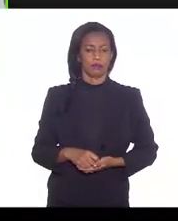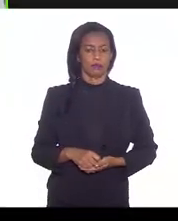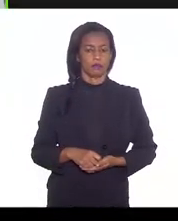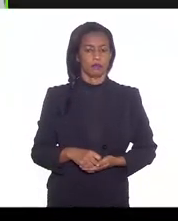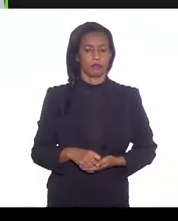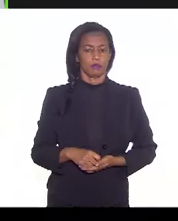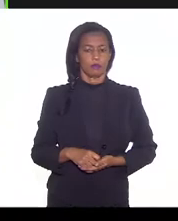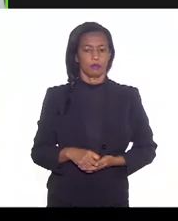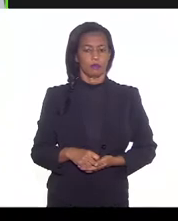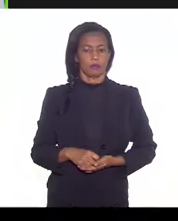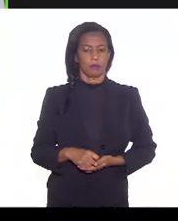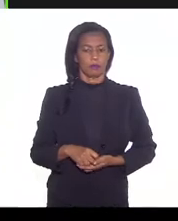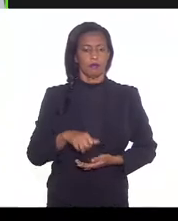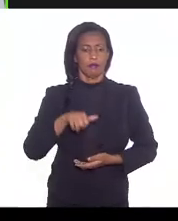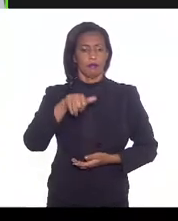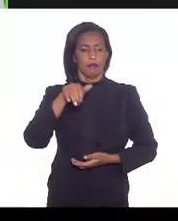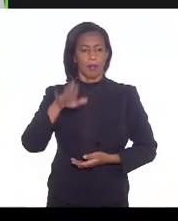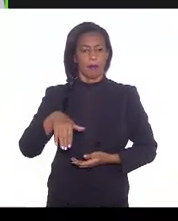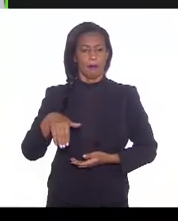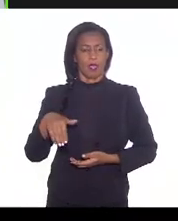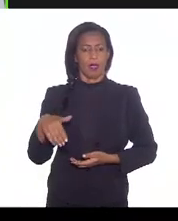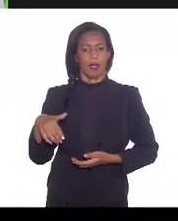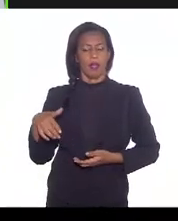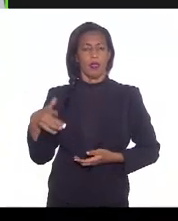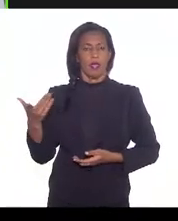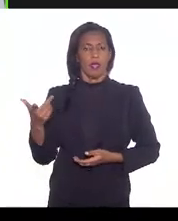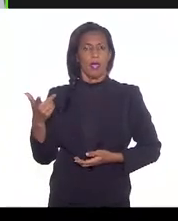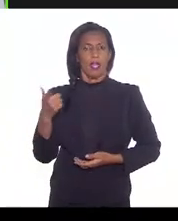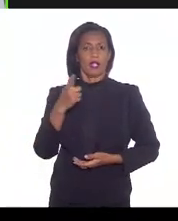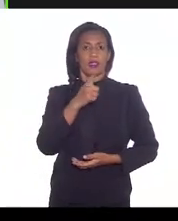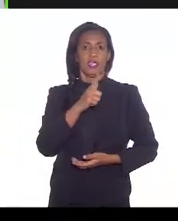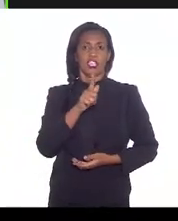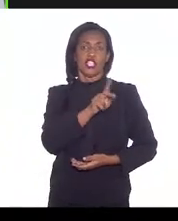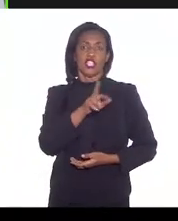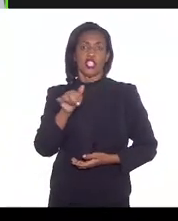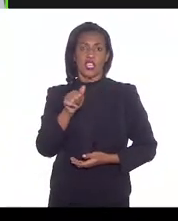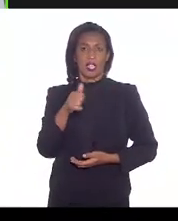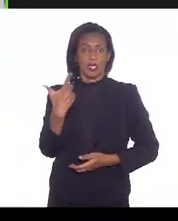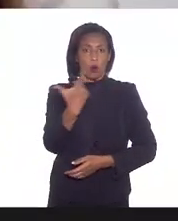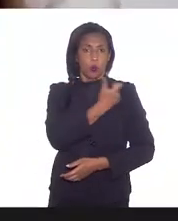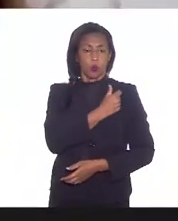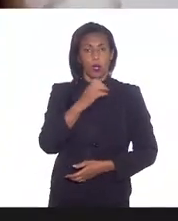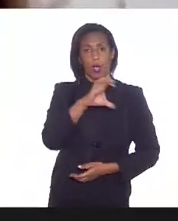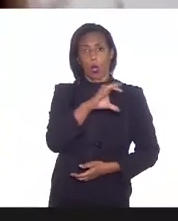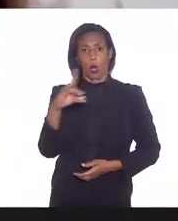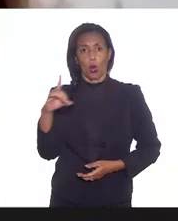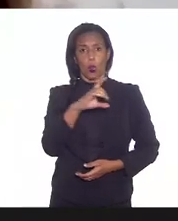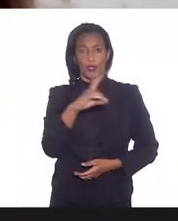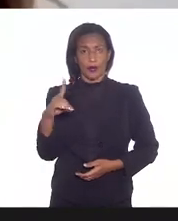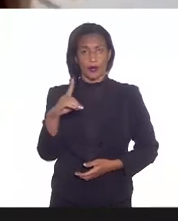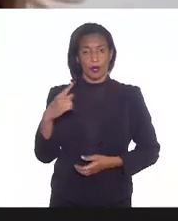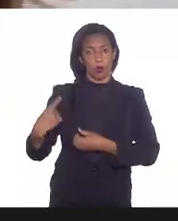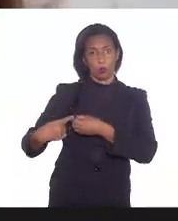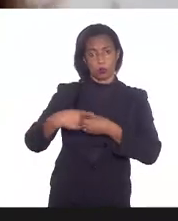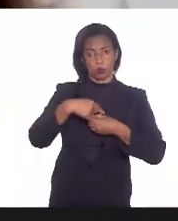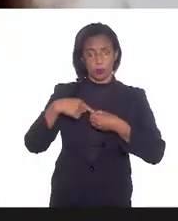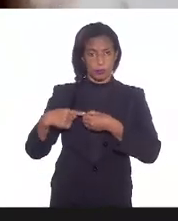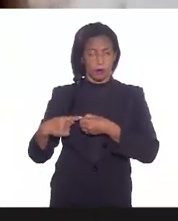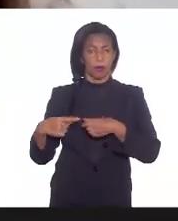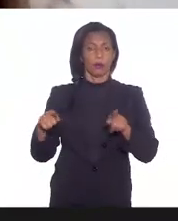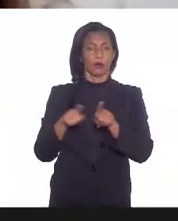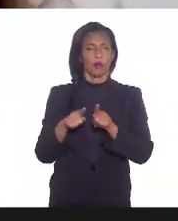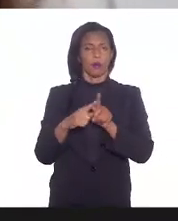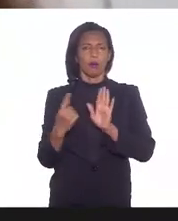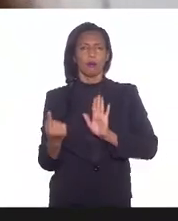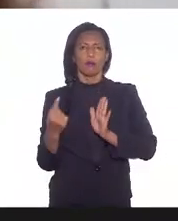bem intensa entre a gerência de imunização e as coordenações municipais de imunização para identificar